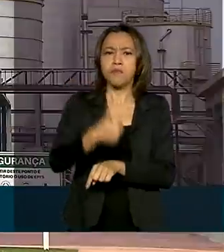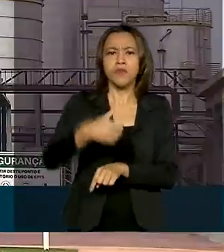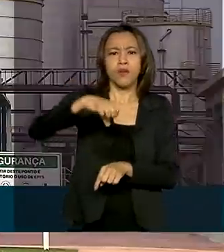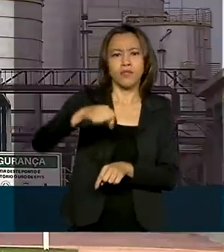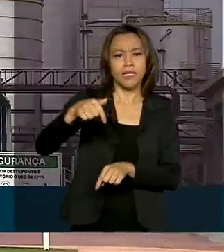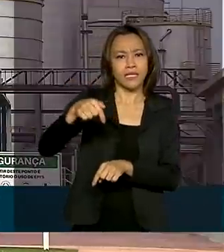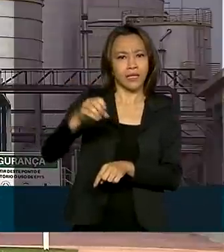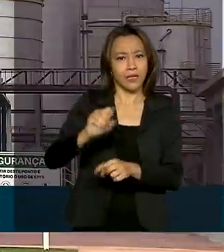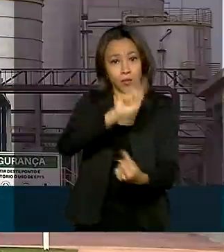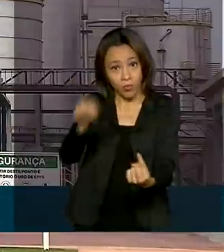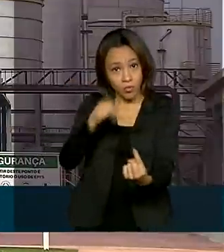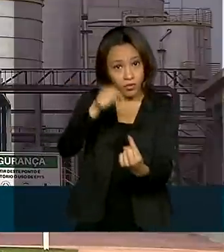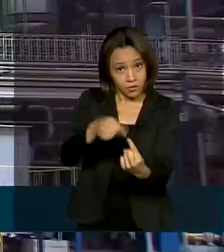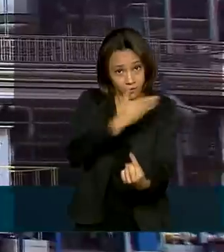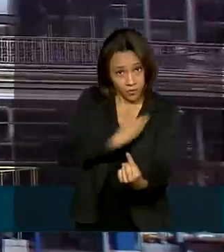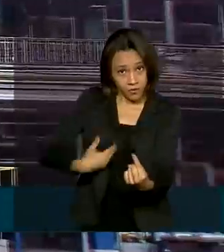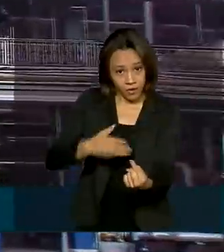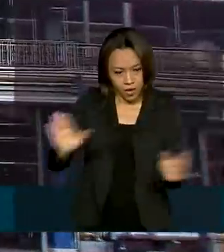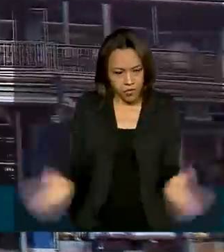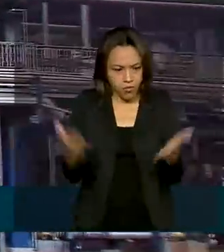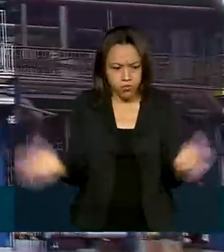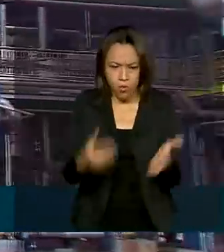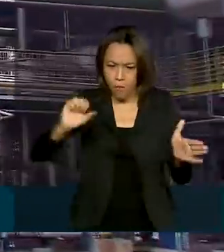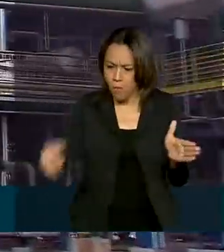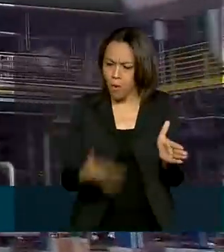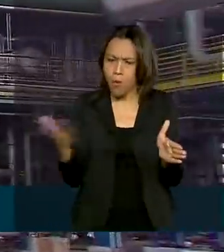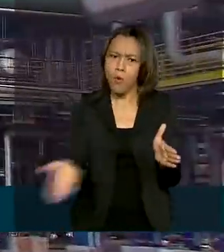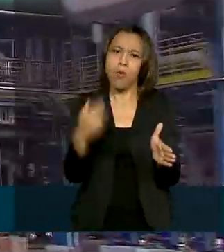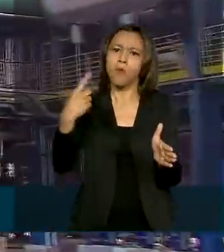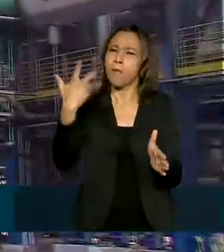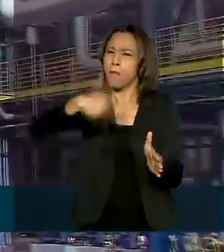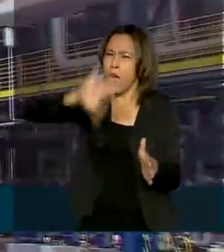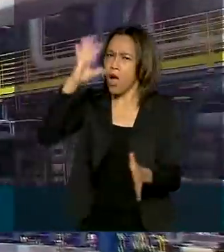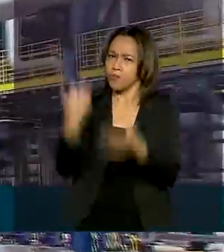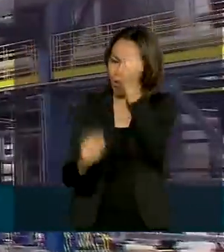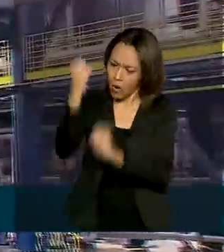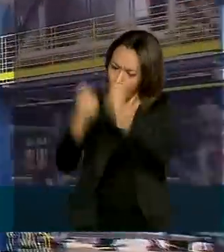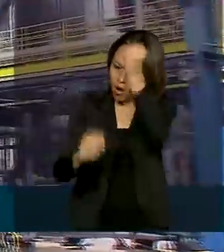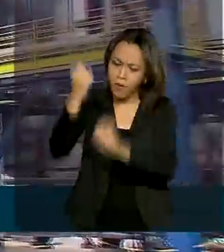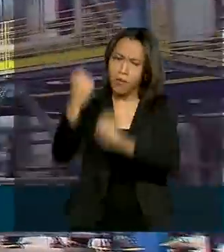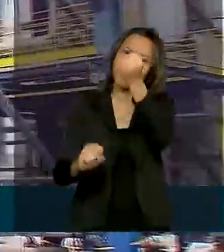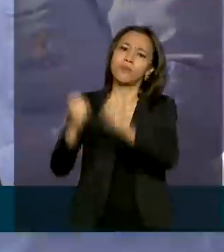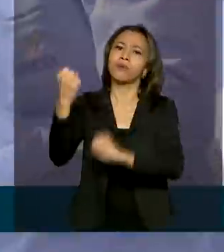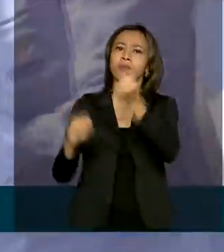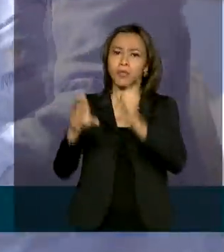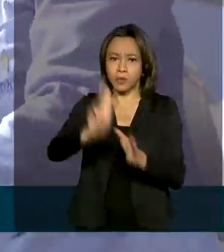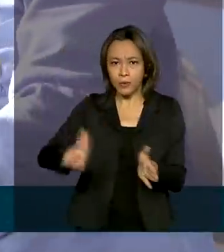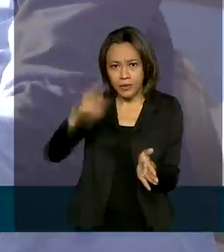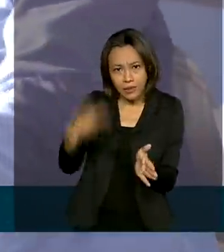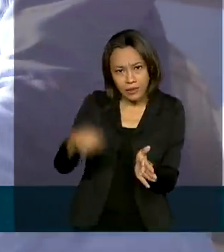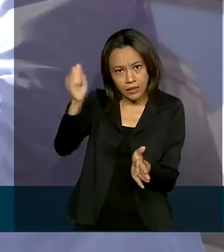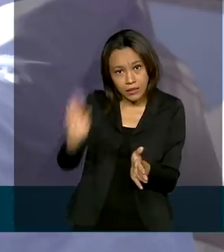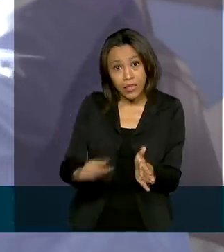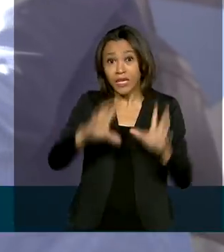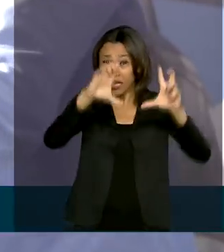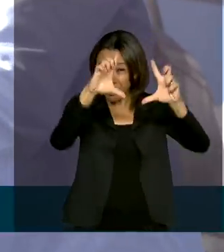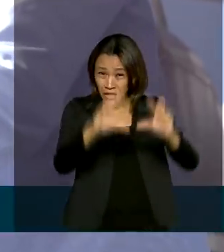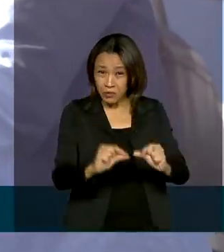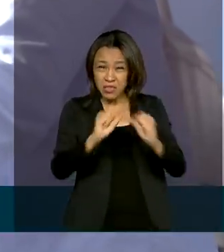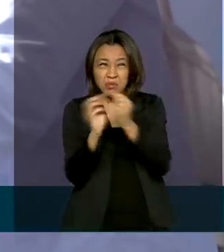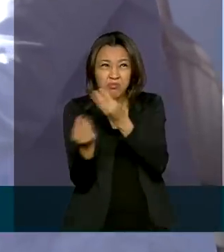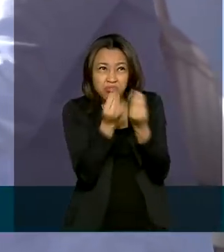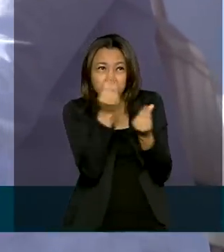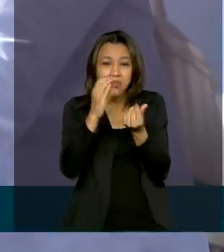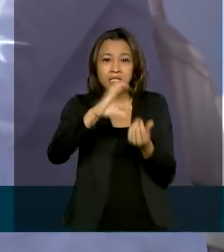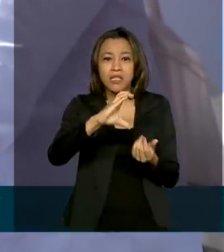governo, a ideia é incentivar a produção e a participação desses produtos na matriz energética do país e reduzir as emissões de carbono